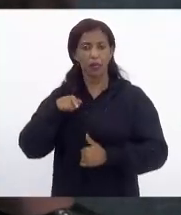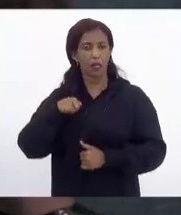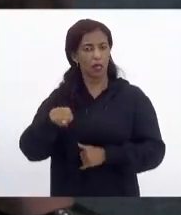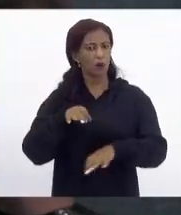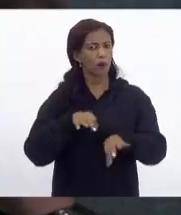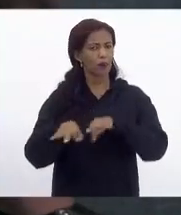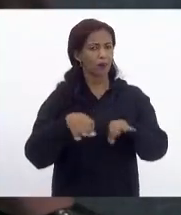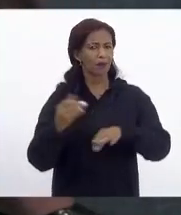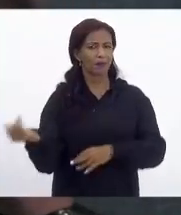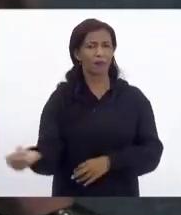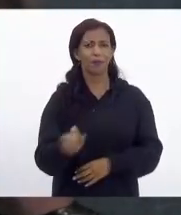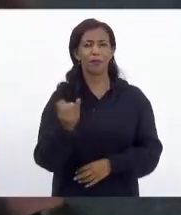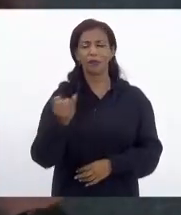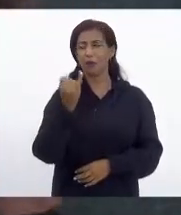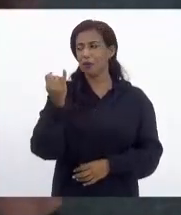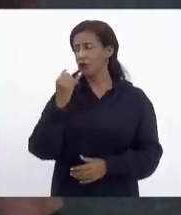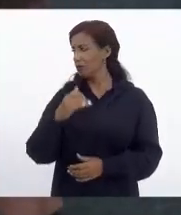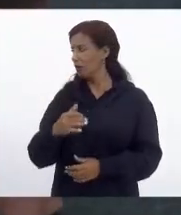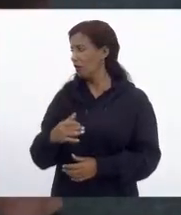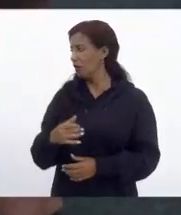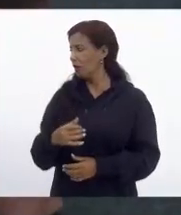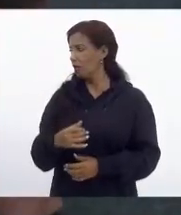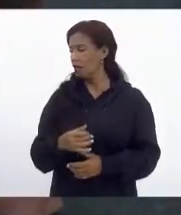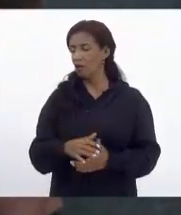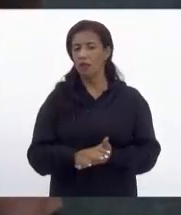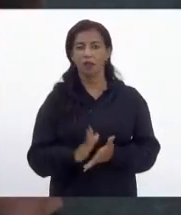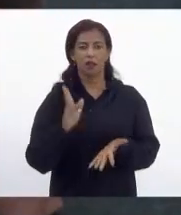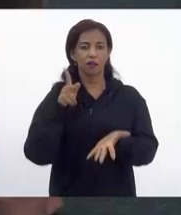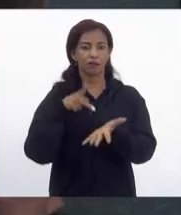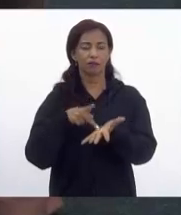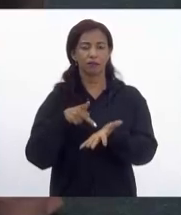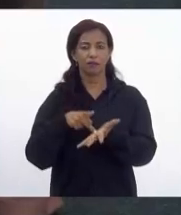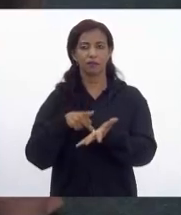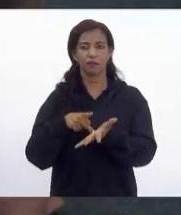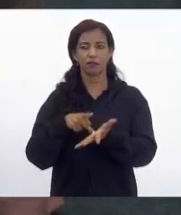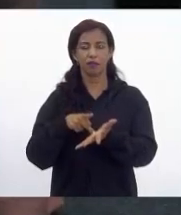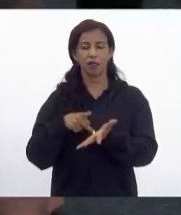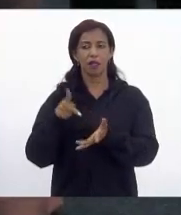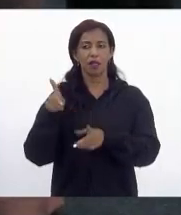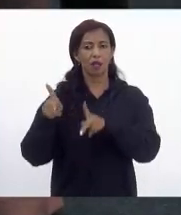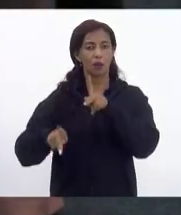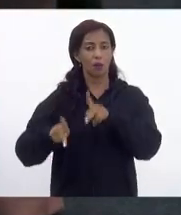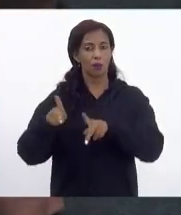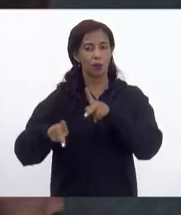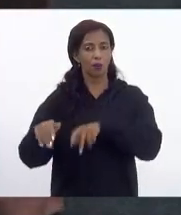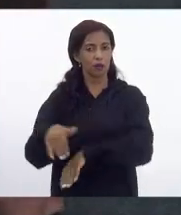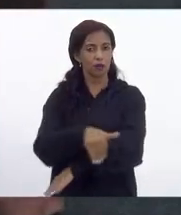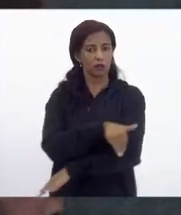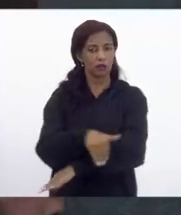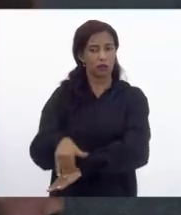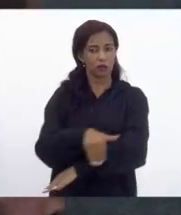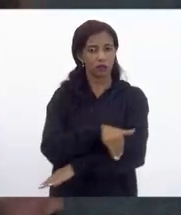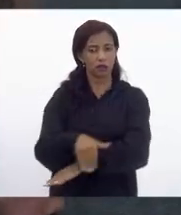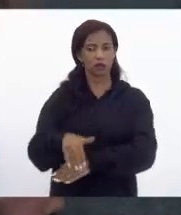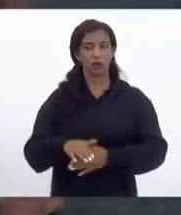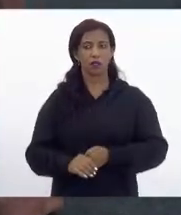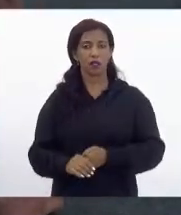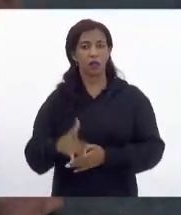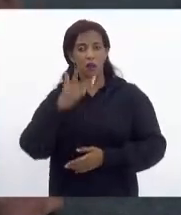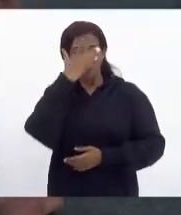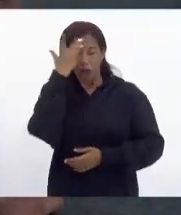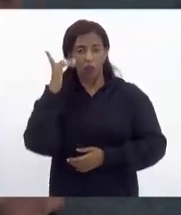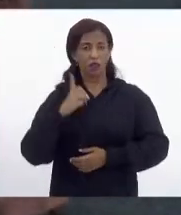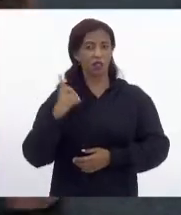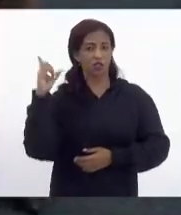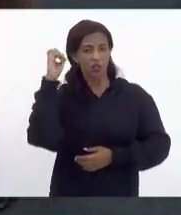essencial, dada a realidade também da população em situação de rua, que muitas vezes hoje tem